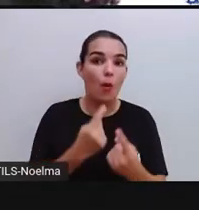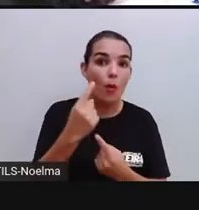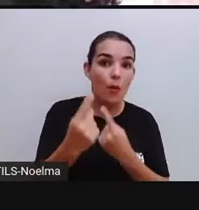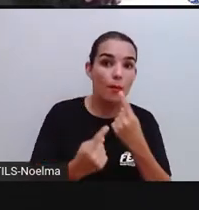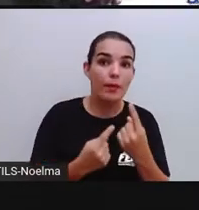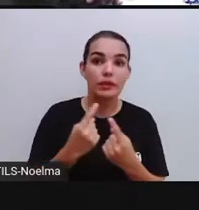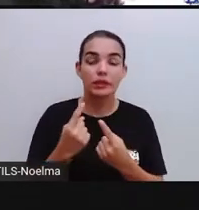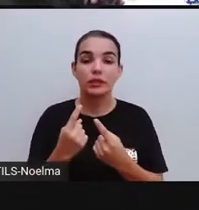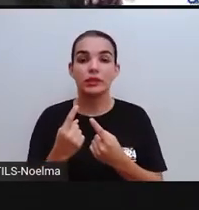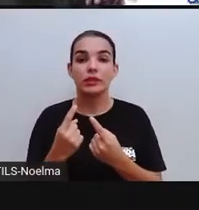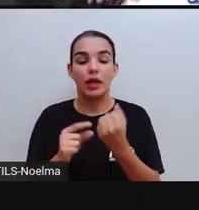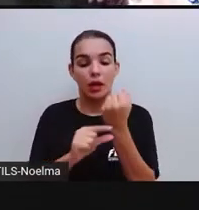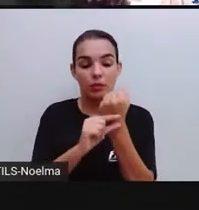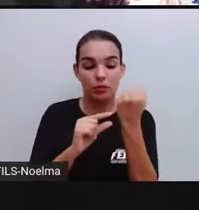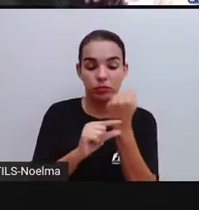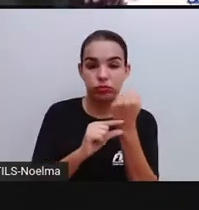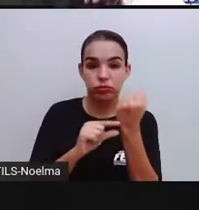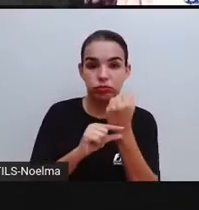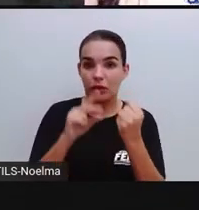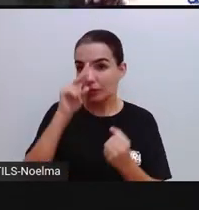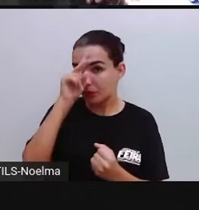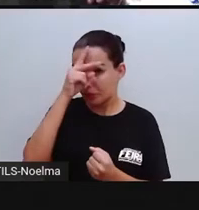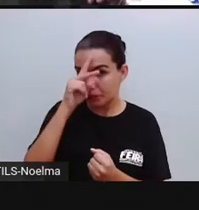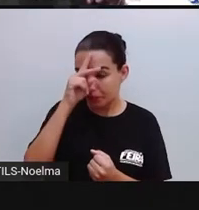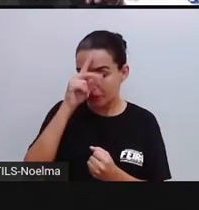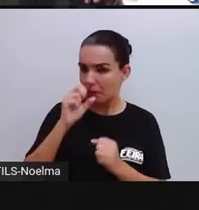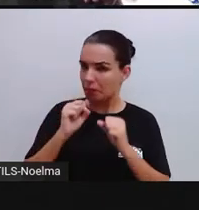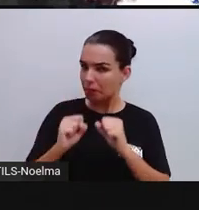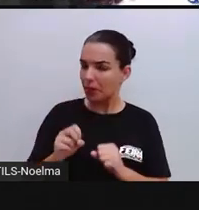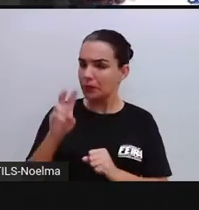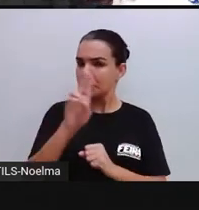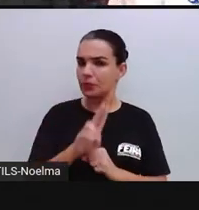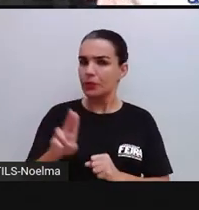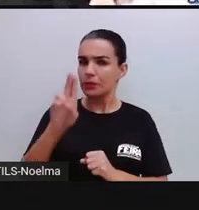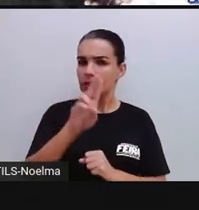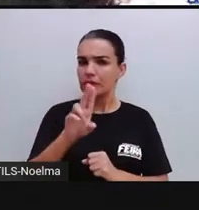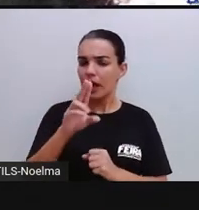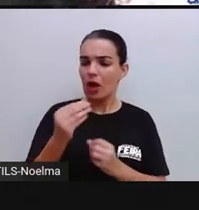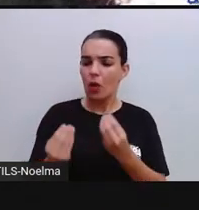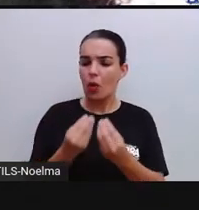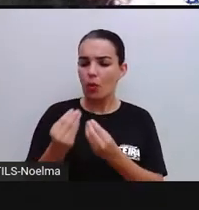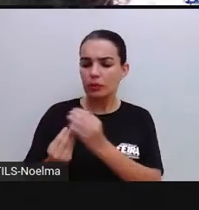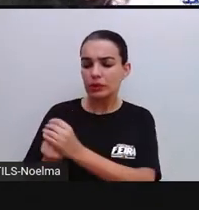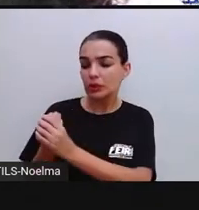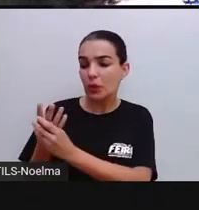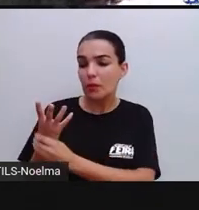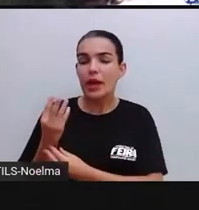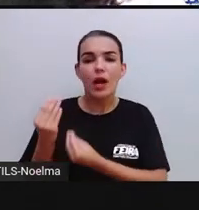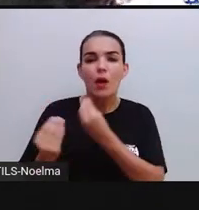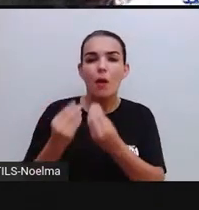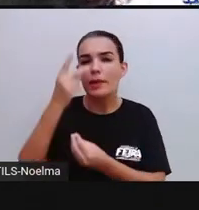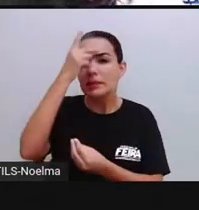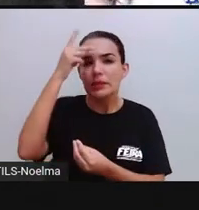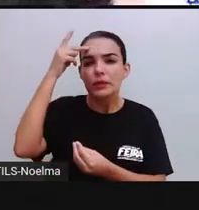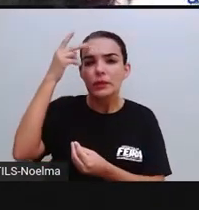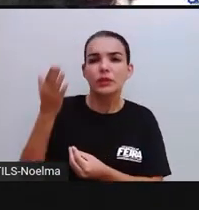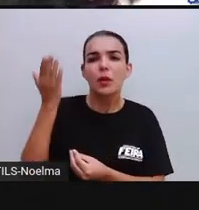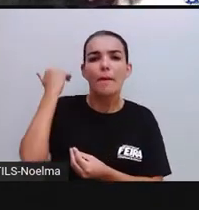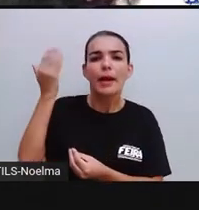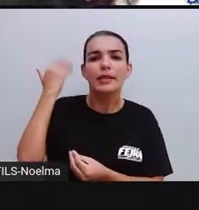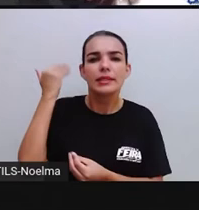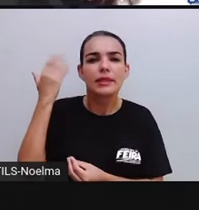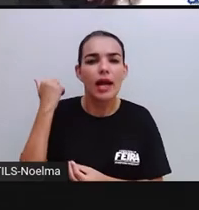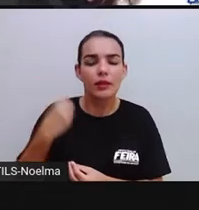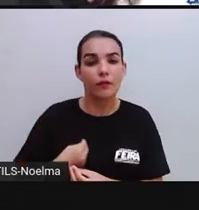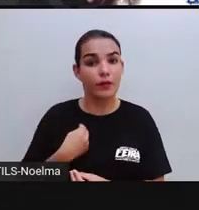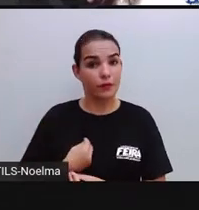fontes históricas que nós podemos utilizar para descobrir como era que as pessoas se comportavam nos espaços